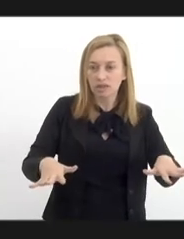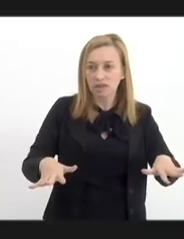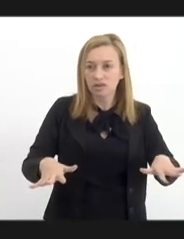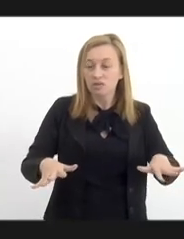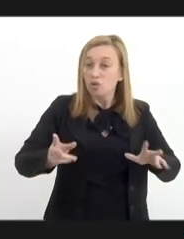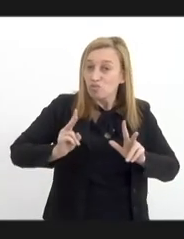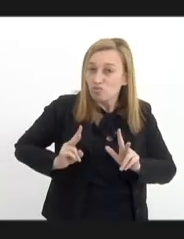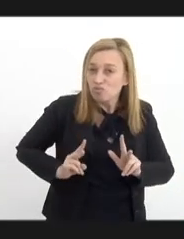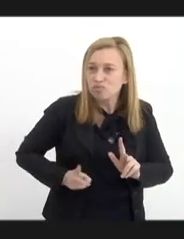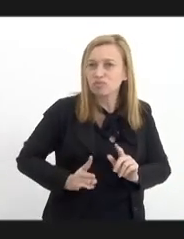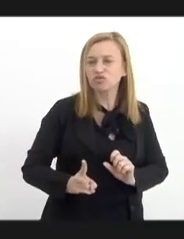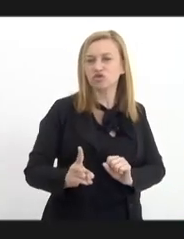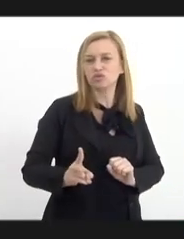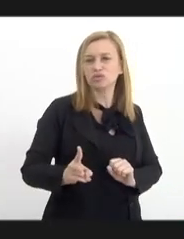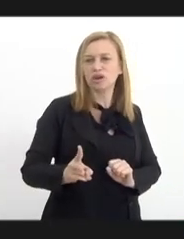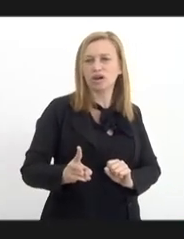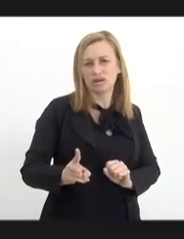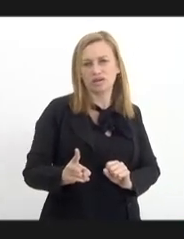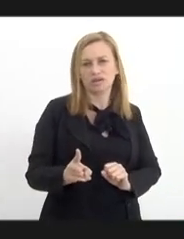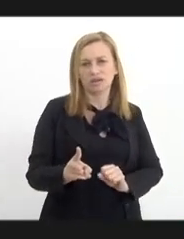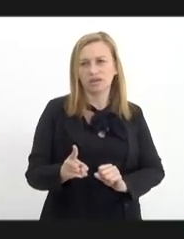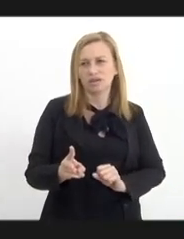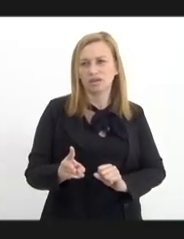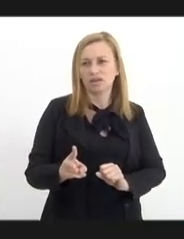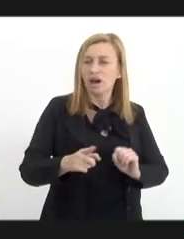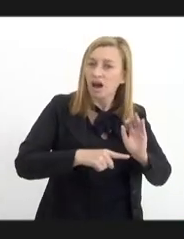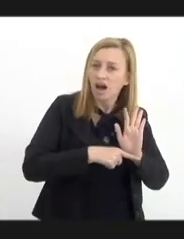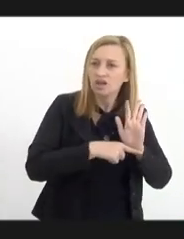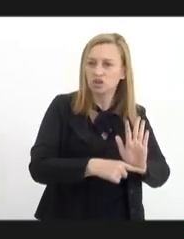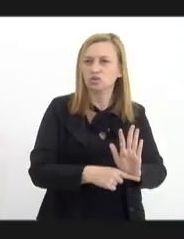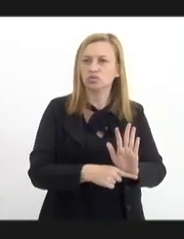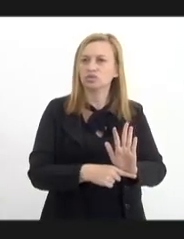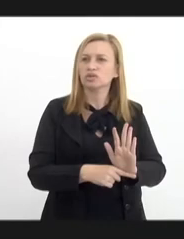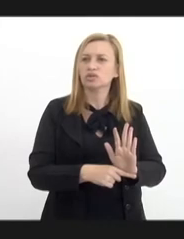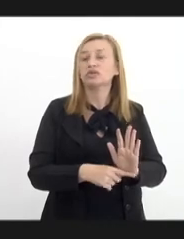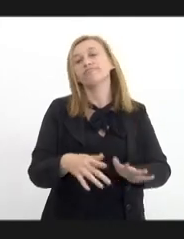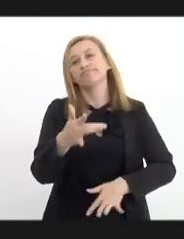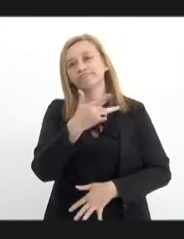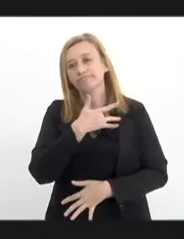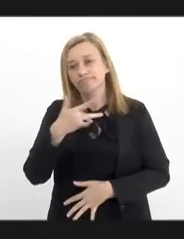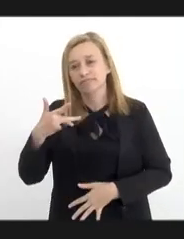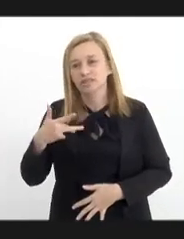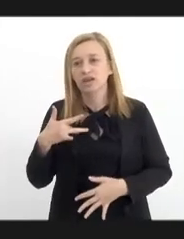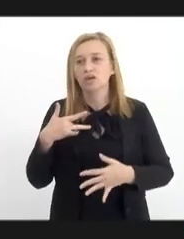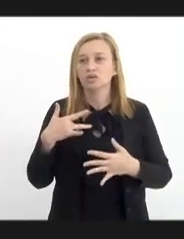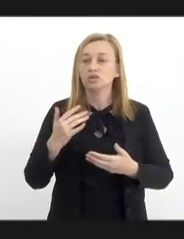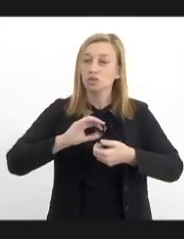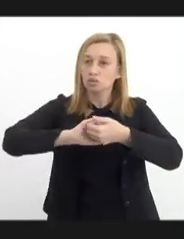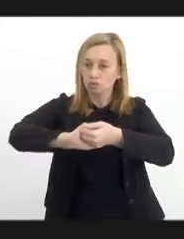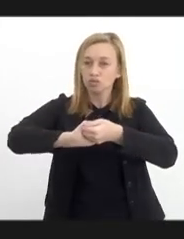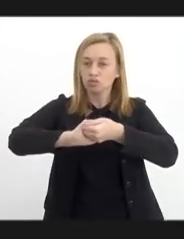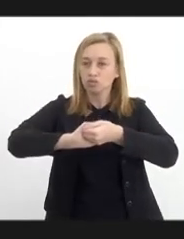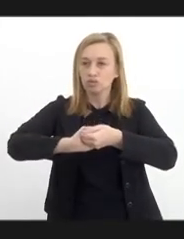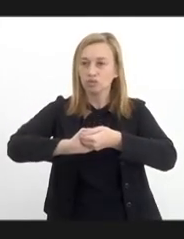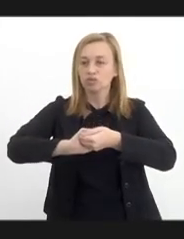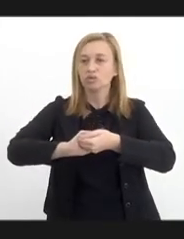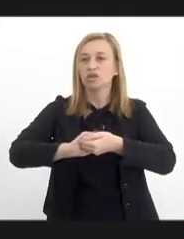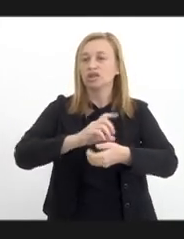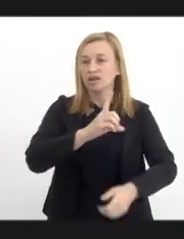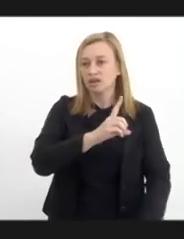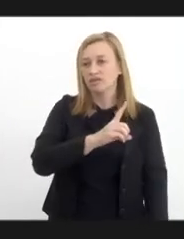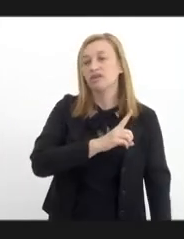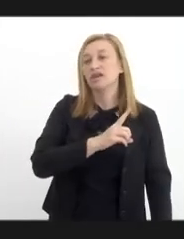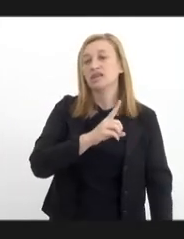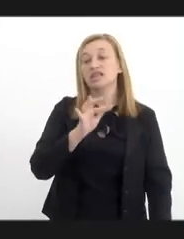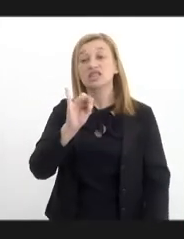manter a assistência e a saúde de mãos dadas junto com a defesa civil, com